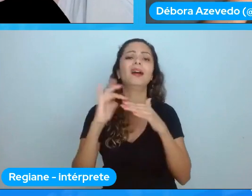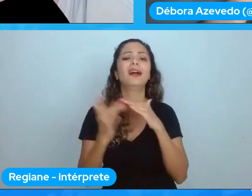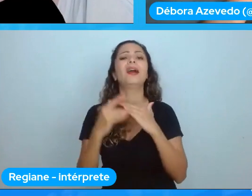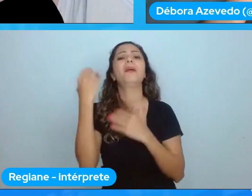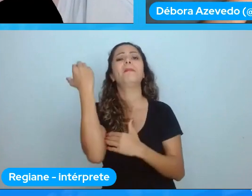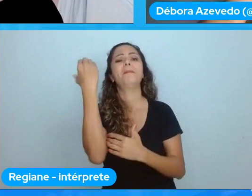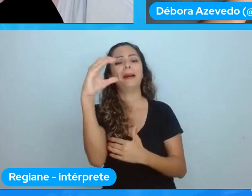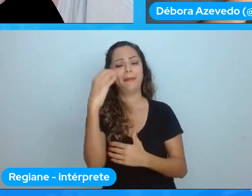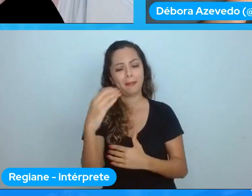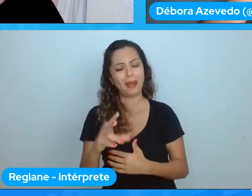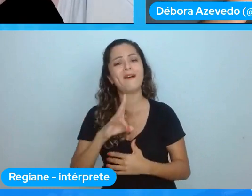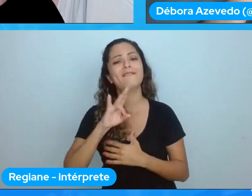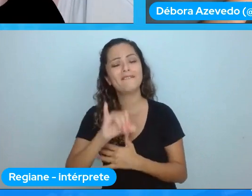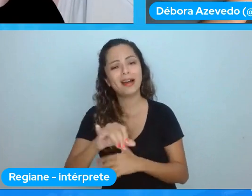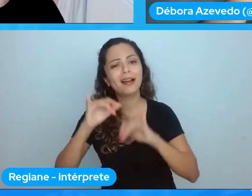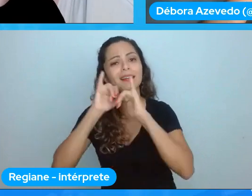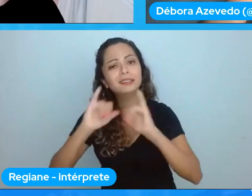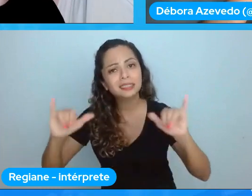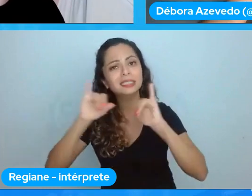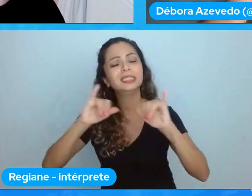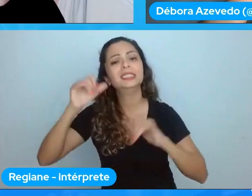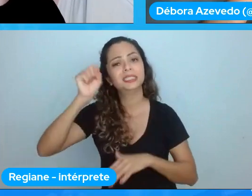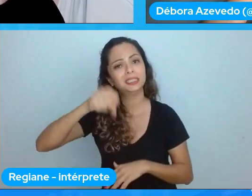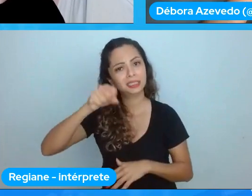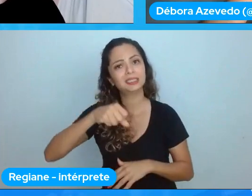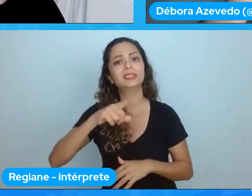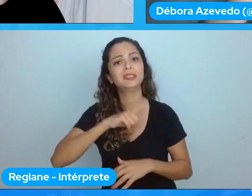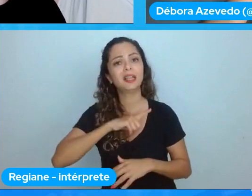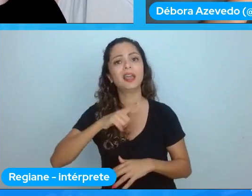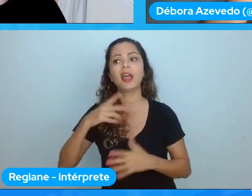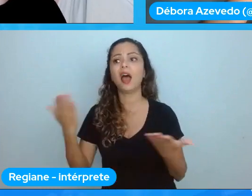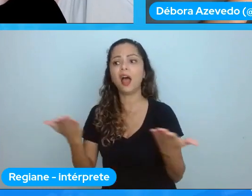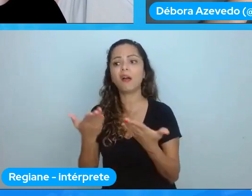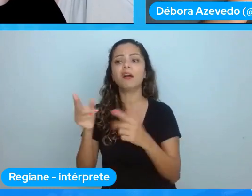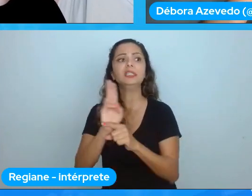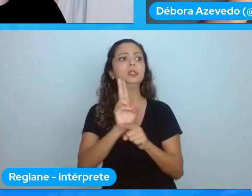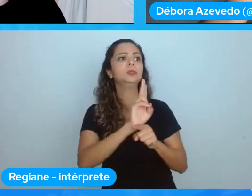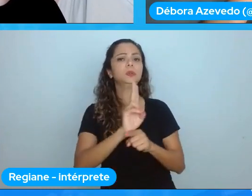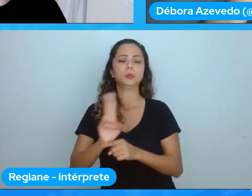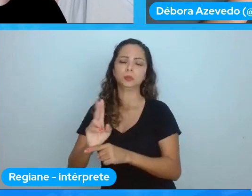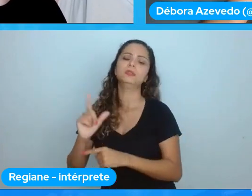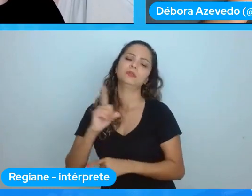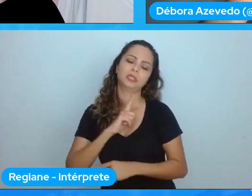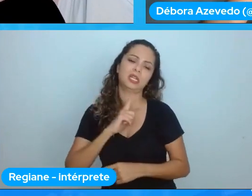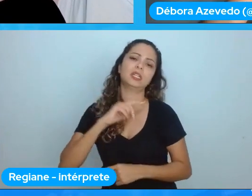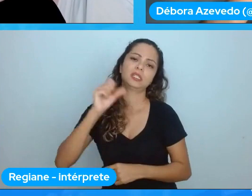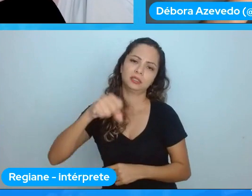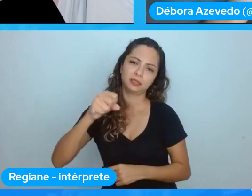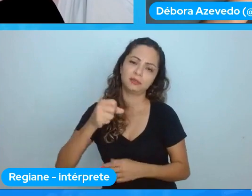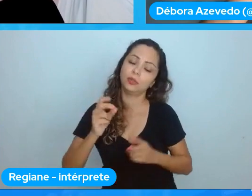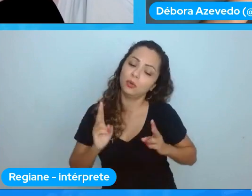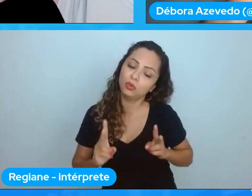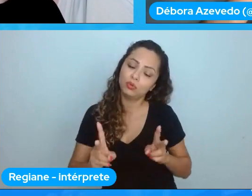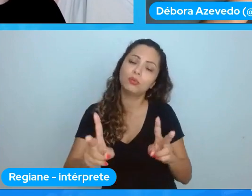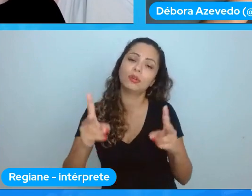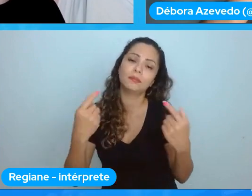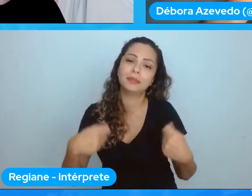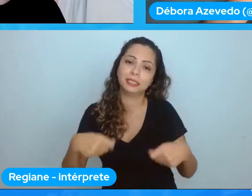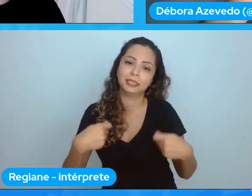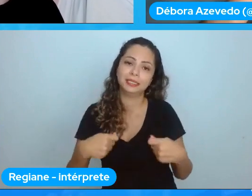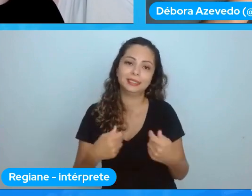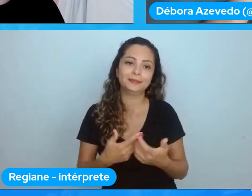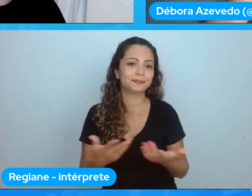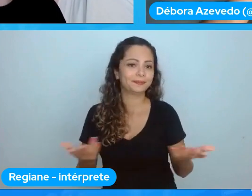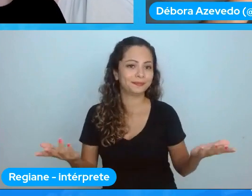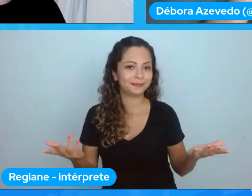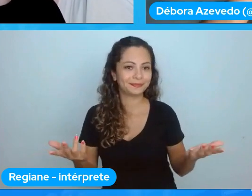fiscalizadora e é sobre isso e está tudo bem e tem que continuar mesmo mas caramba tem